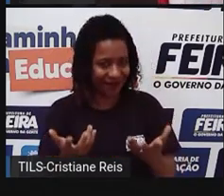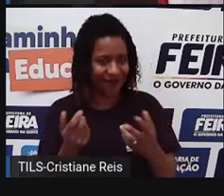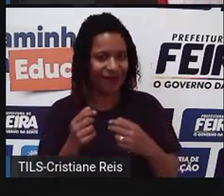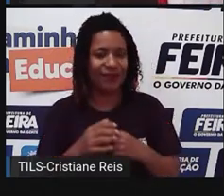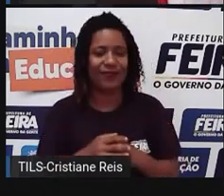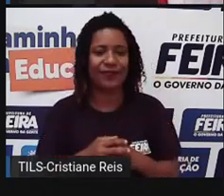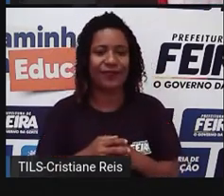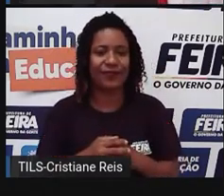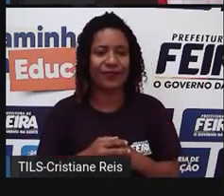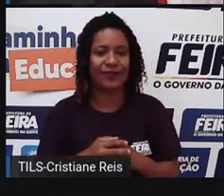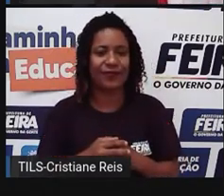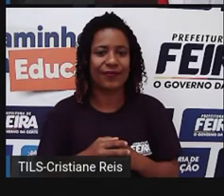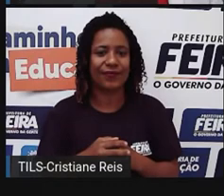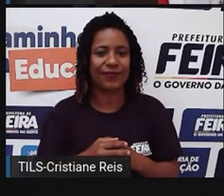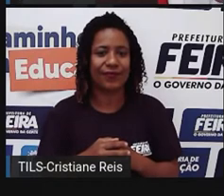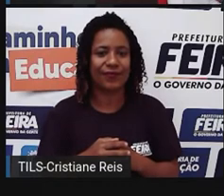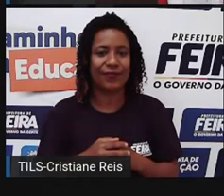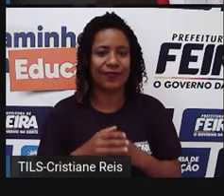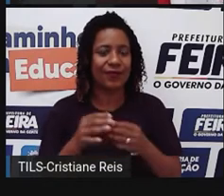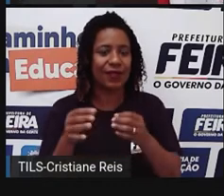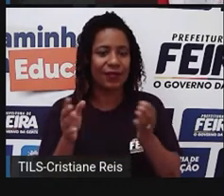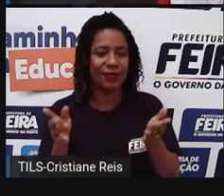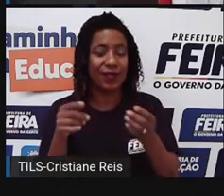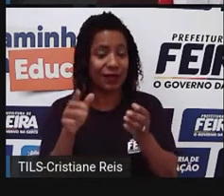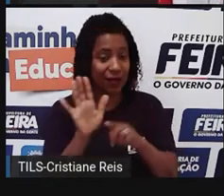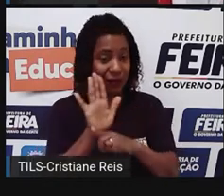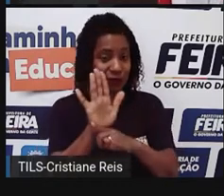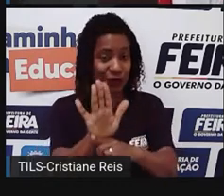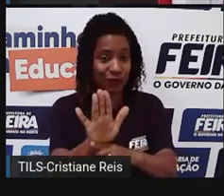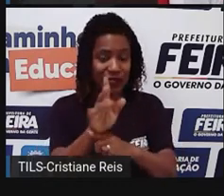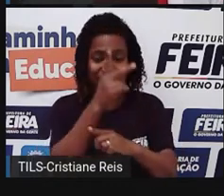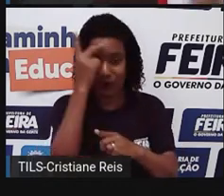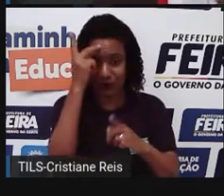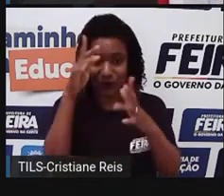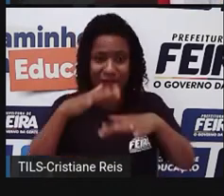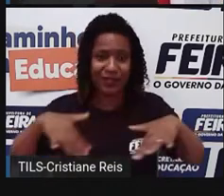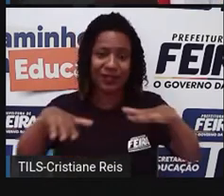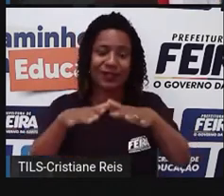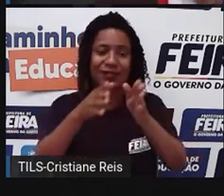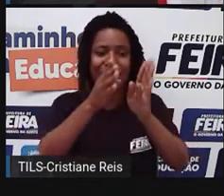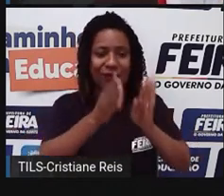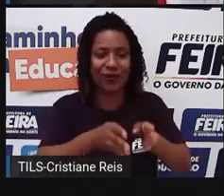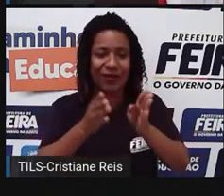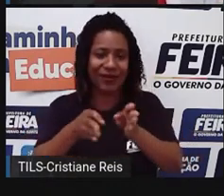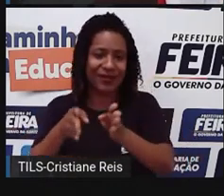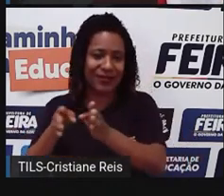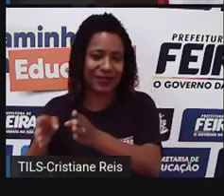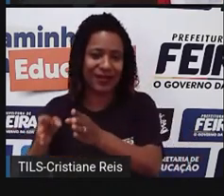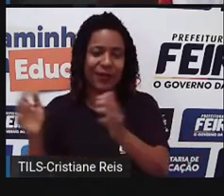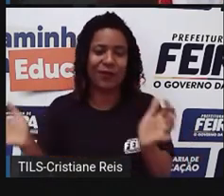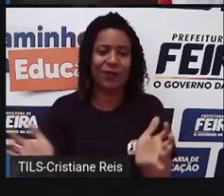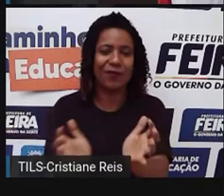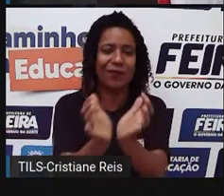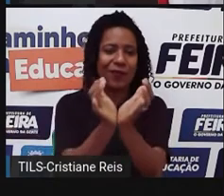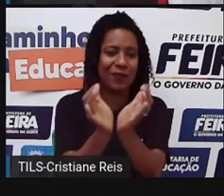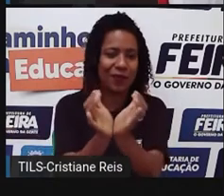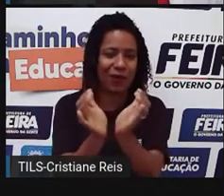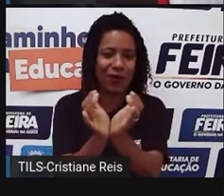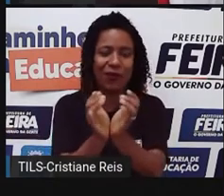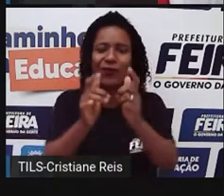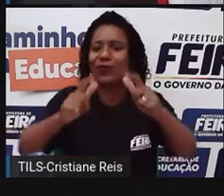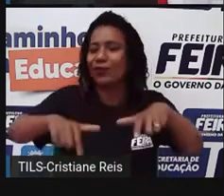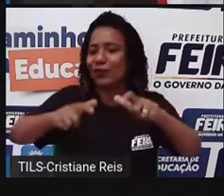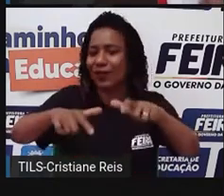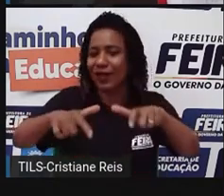ali, bora dizer assim, é atuante naquele lugar, né, quando a gente junta com o povo que mora, né, nesse